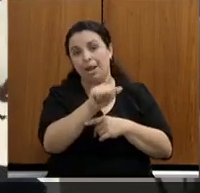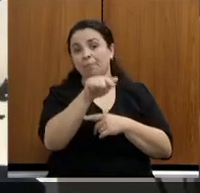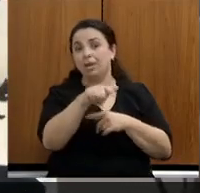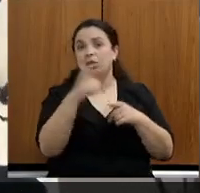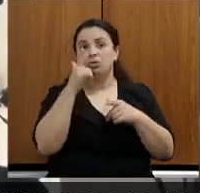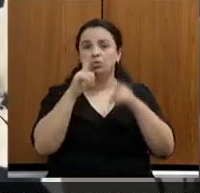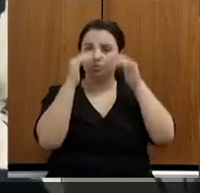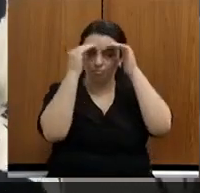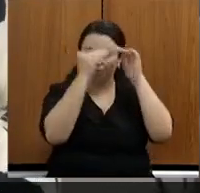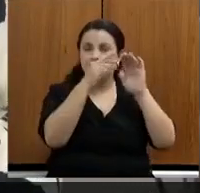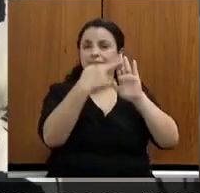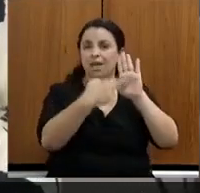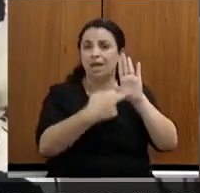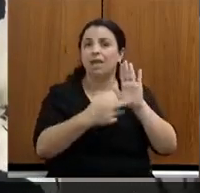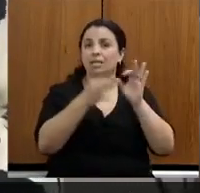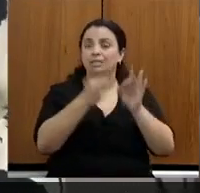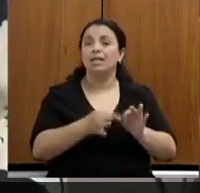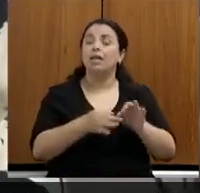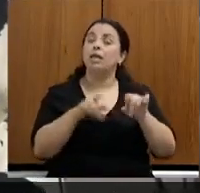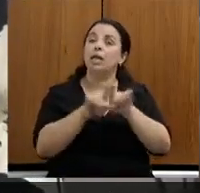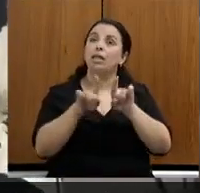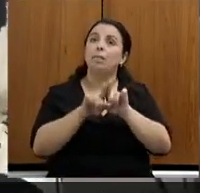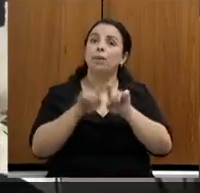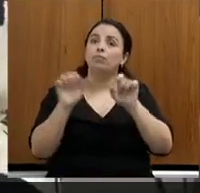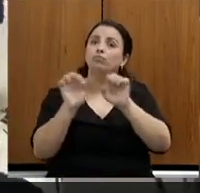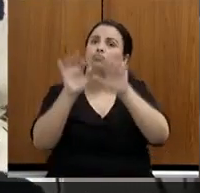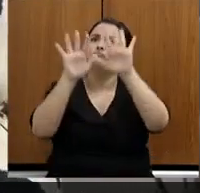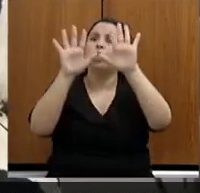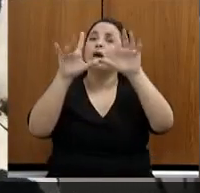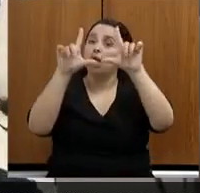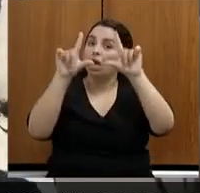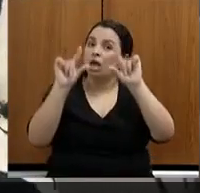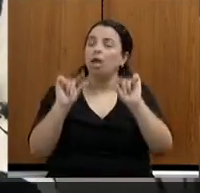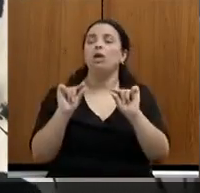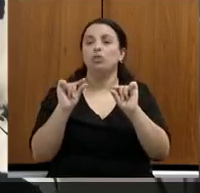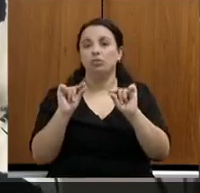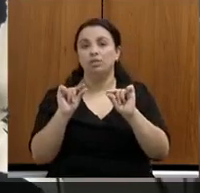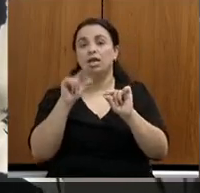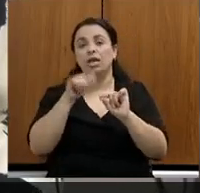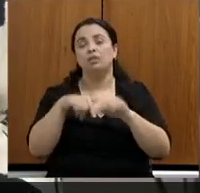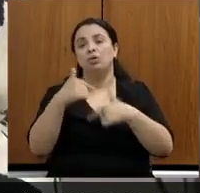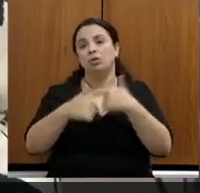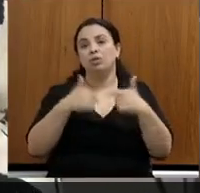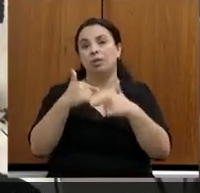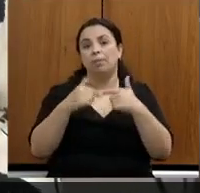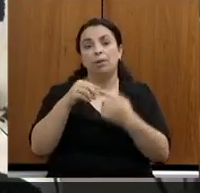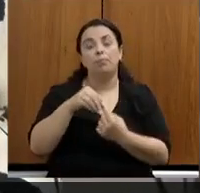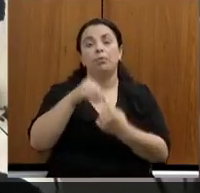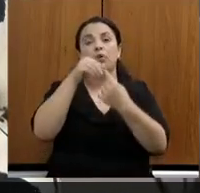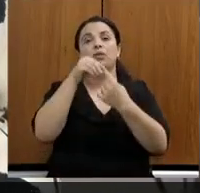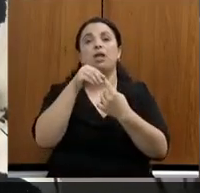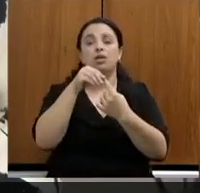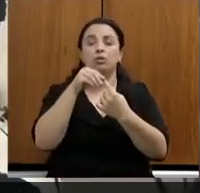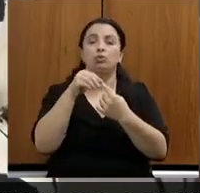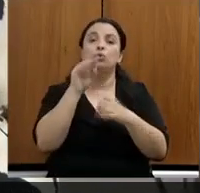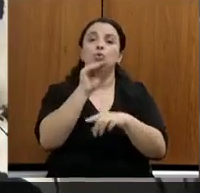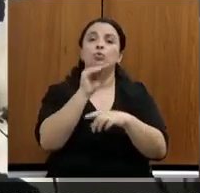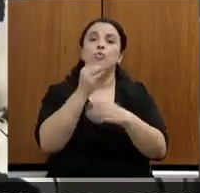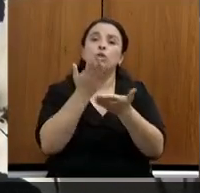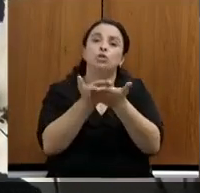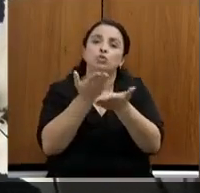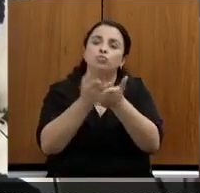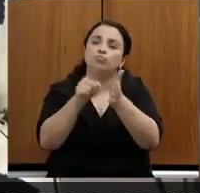na emissão de gases de efeito estufa. Então, esse é um trabalho hoje prioritário do Estudo Estadual de Florestas, a implementação do PRA